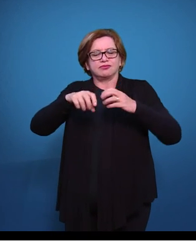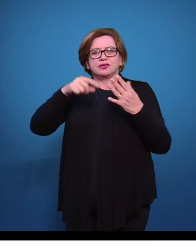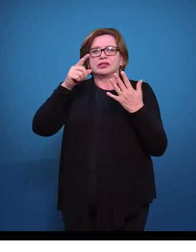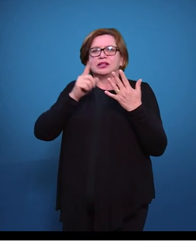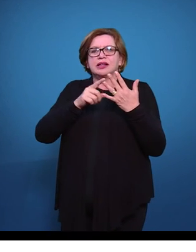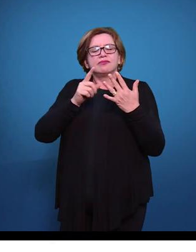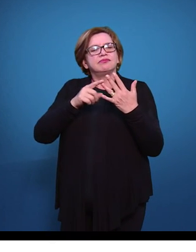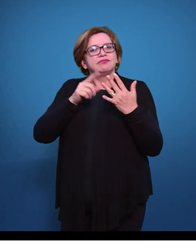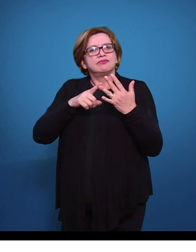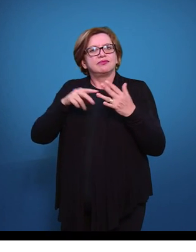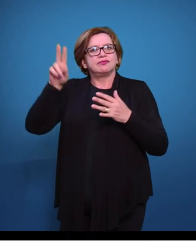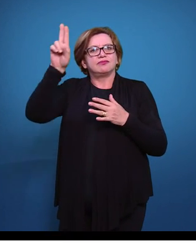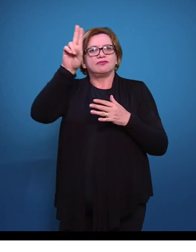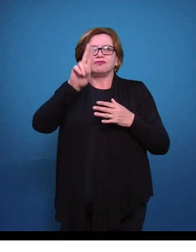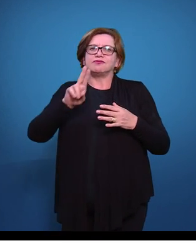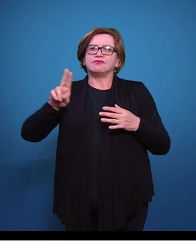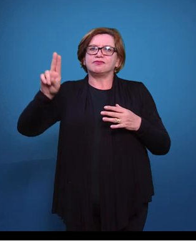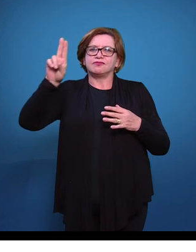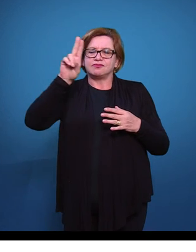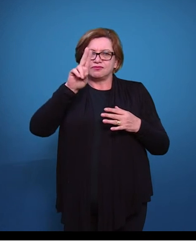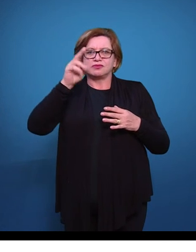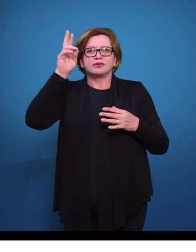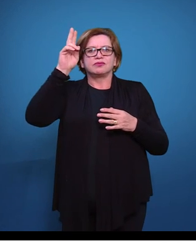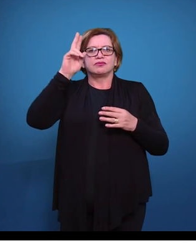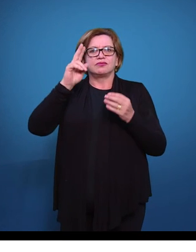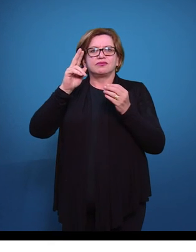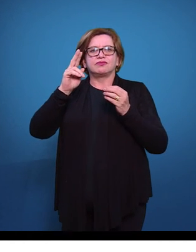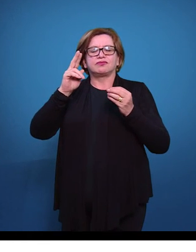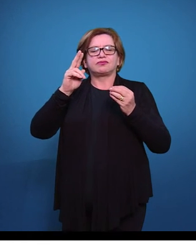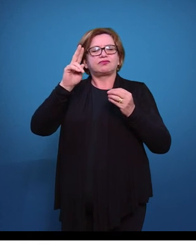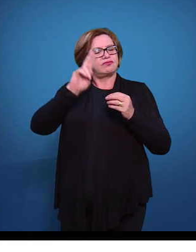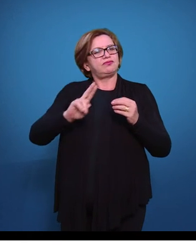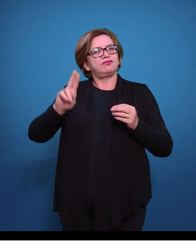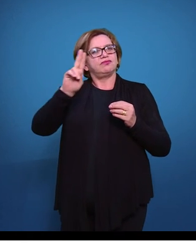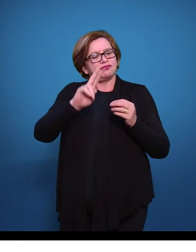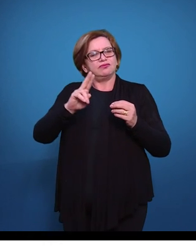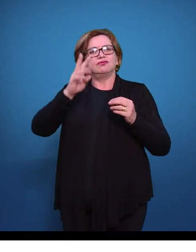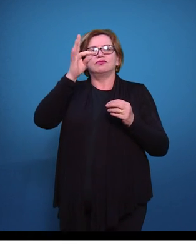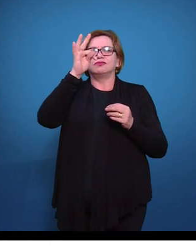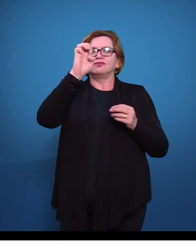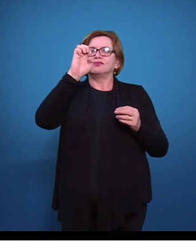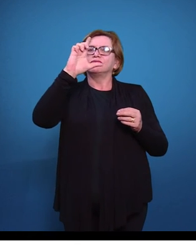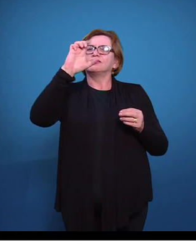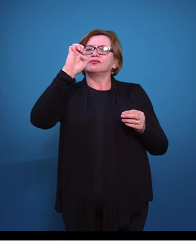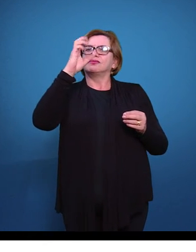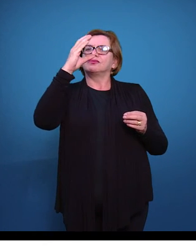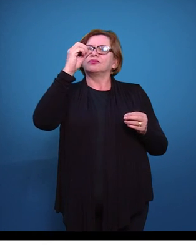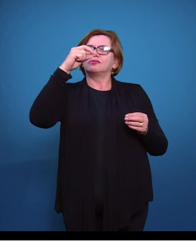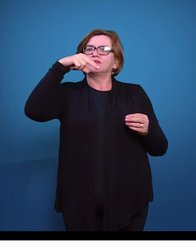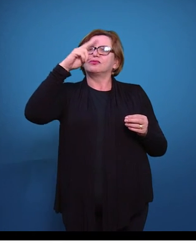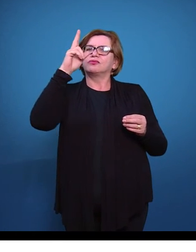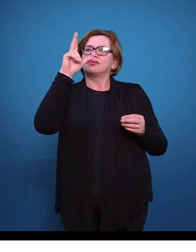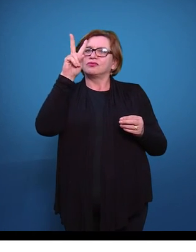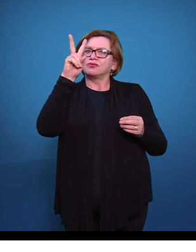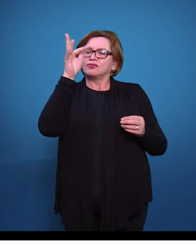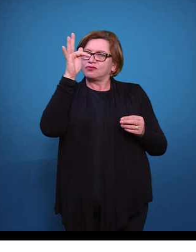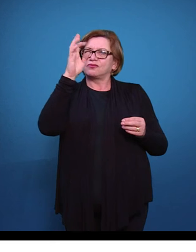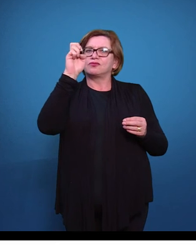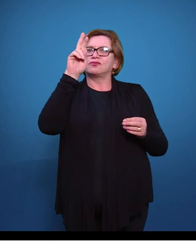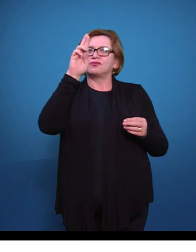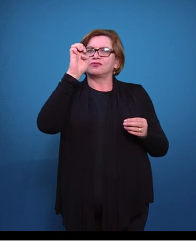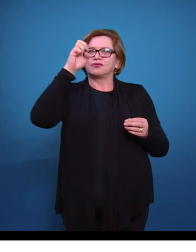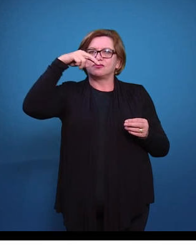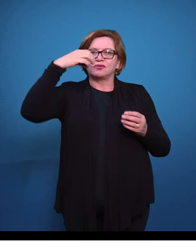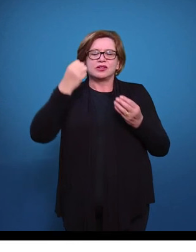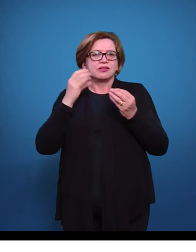geração da EAD utilizou a teleconferência por áudio, vídeo e computador, proporcionando a primeira interação em tempo